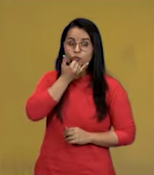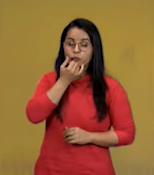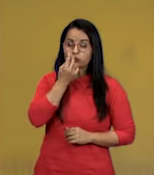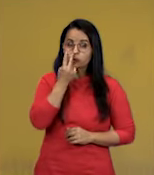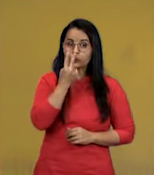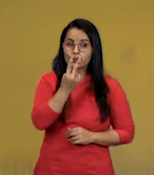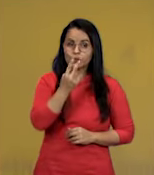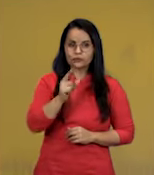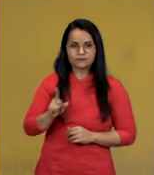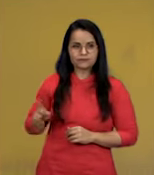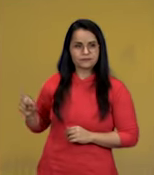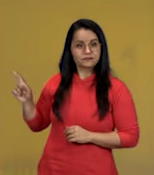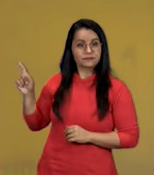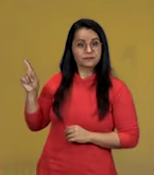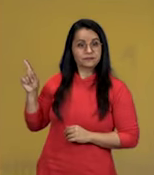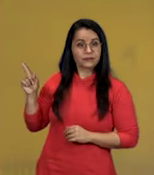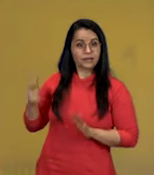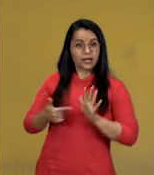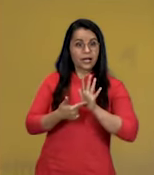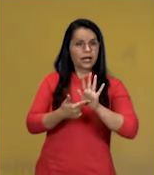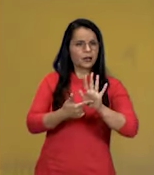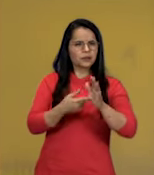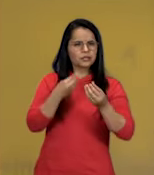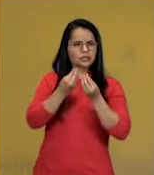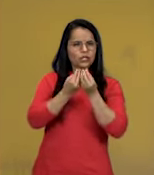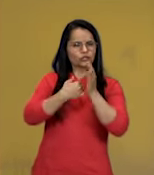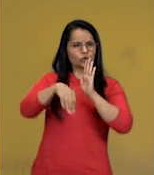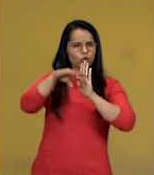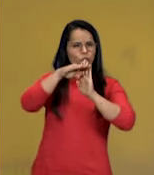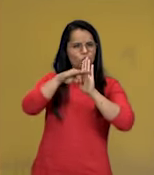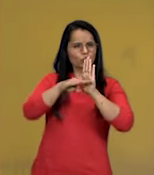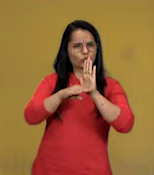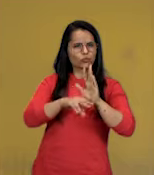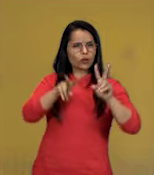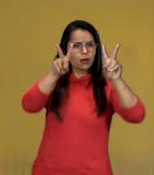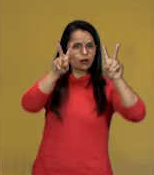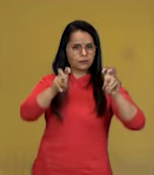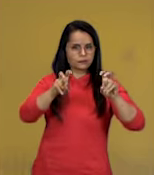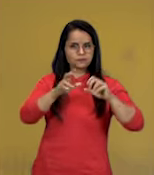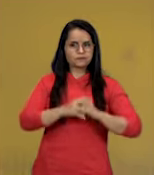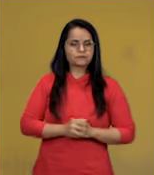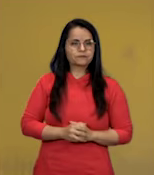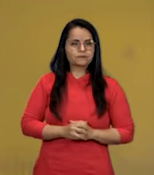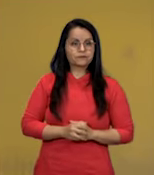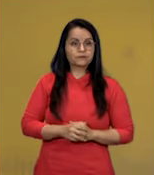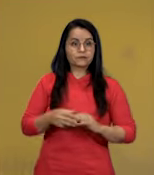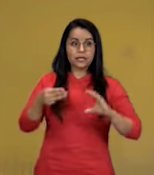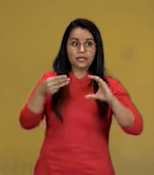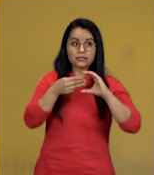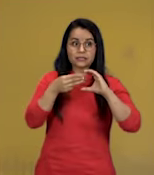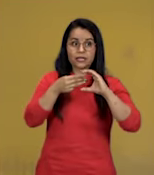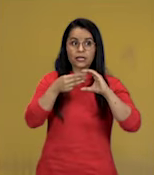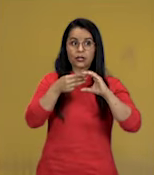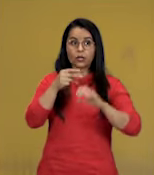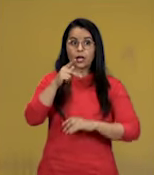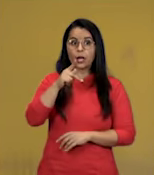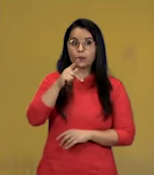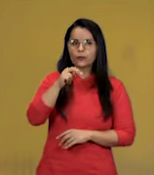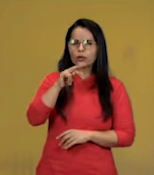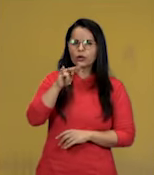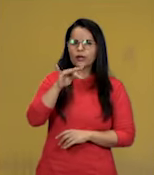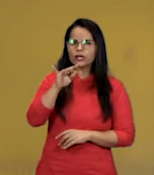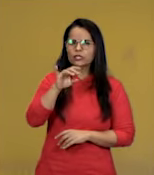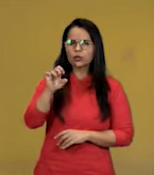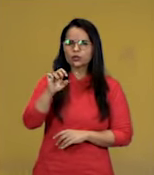Apresente a definição para os termos a seguir. Célula procarionte.